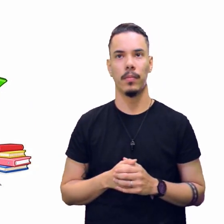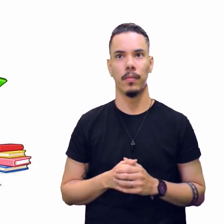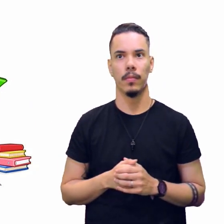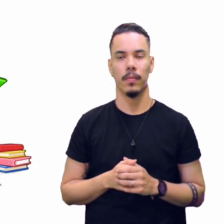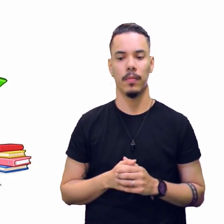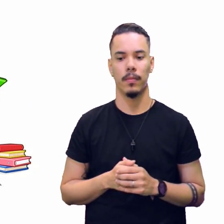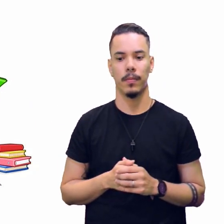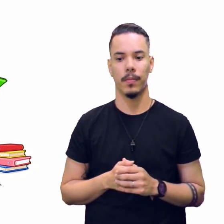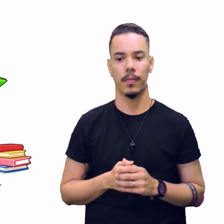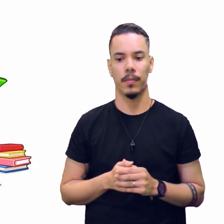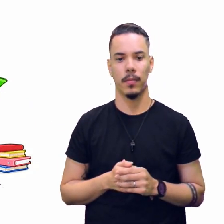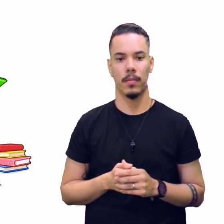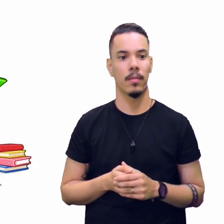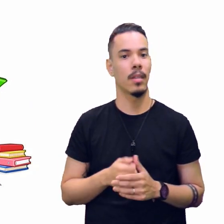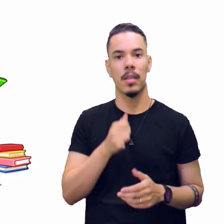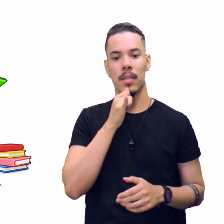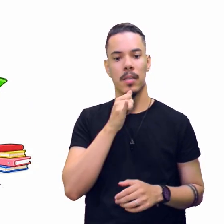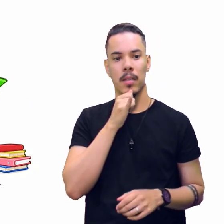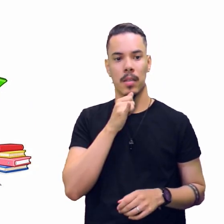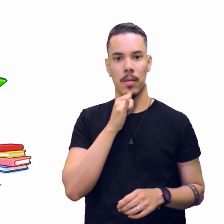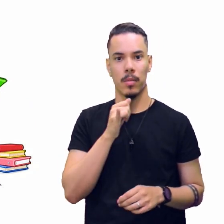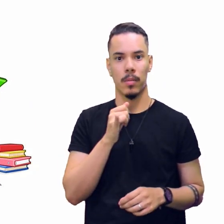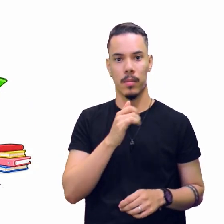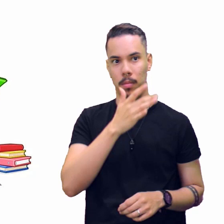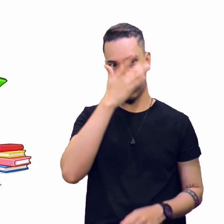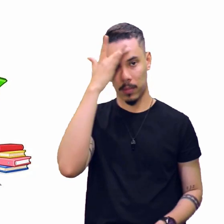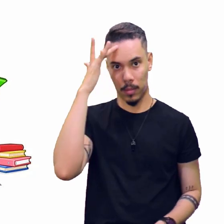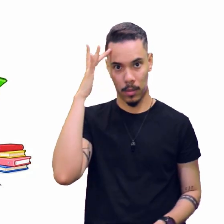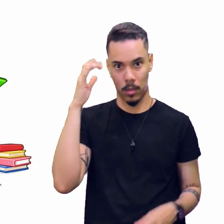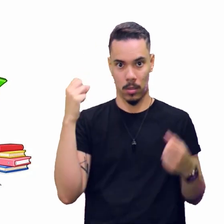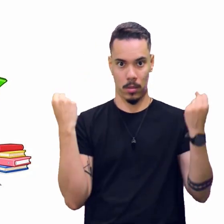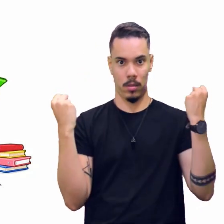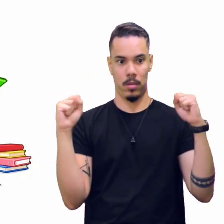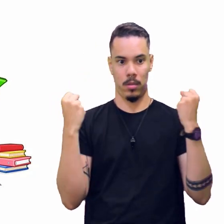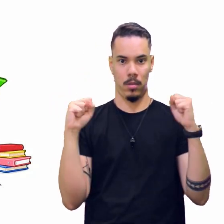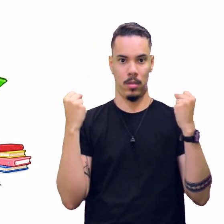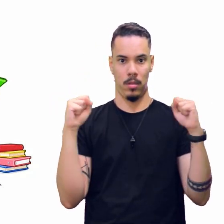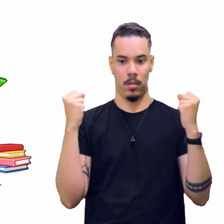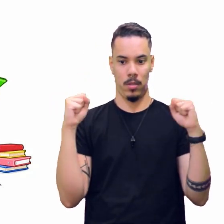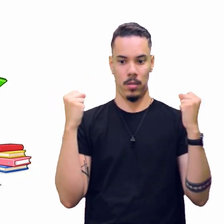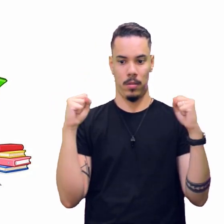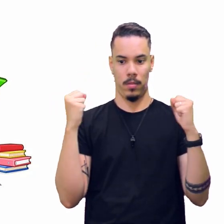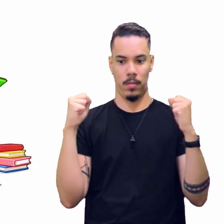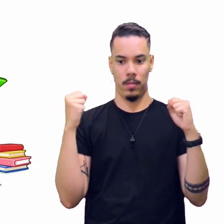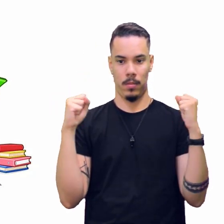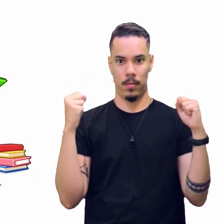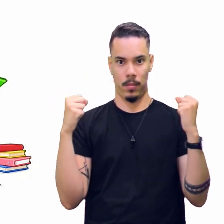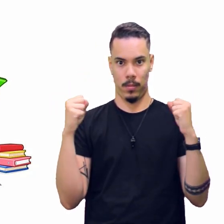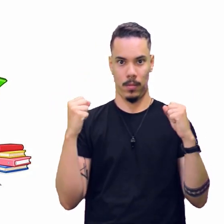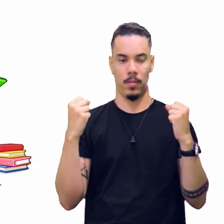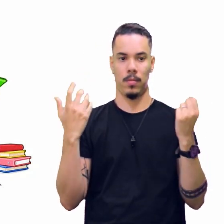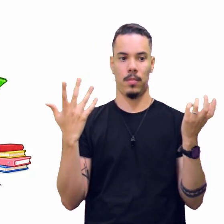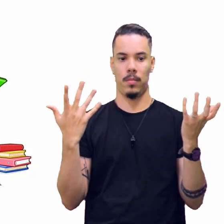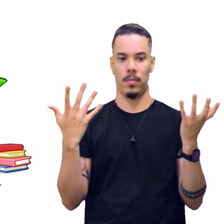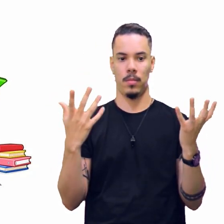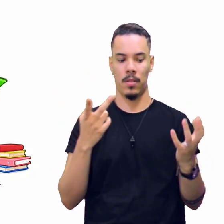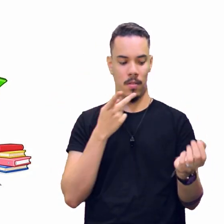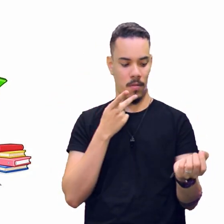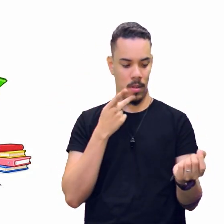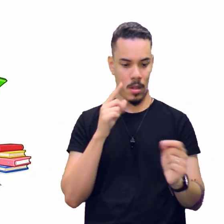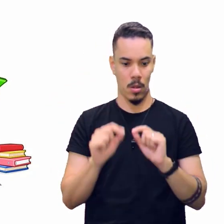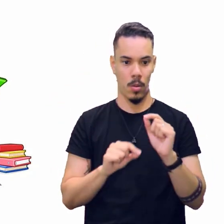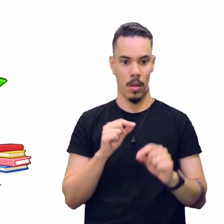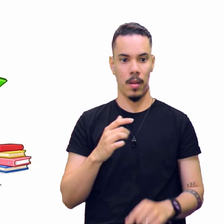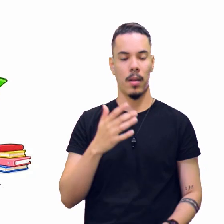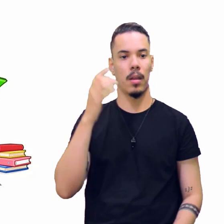vamos lá, um educador físico, não é mesmo? Um educador físico, para falar sobre assim, o